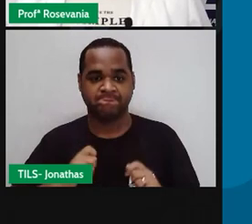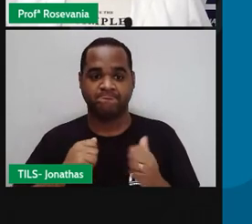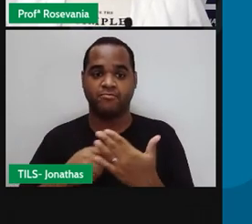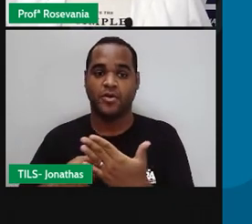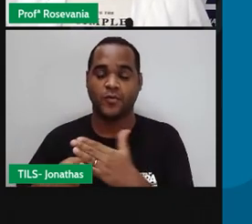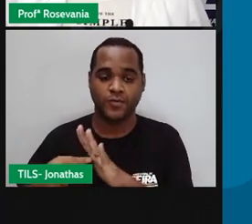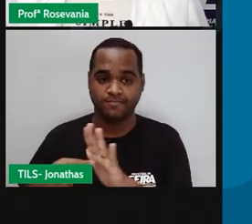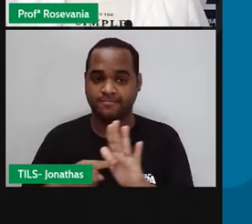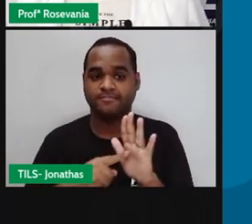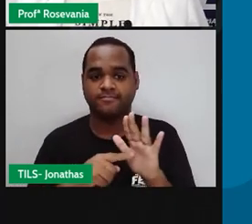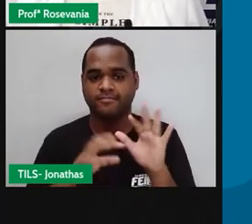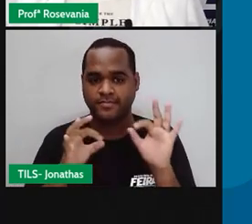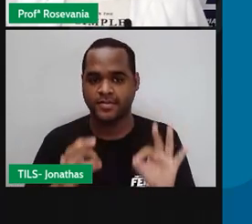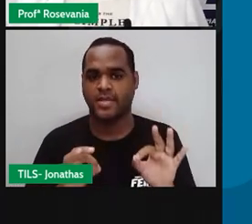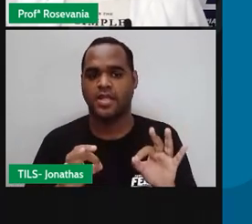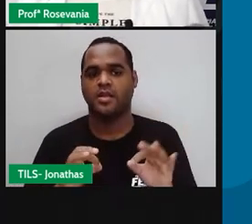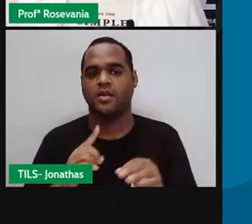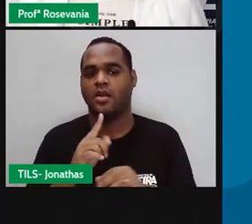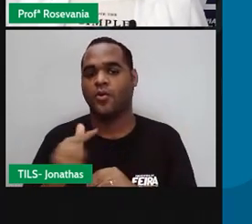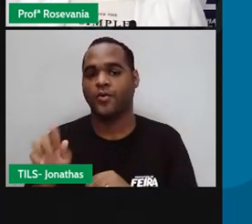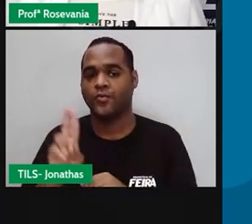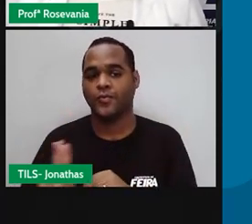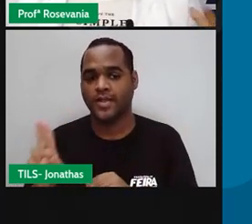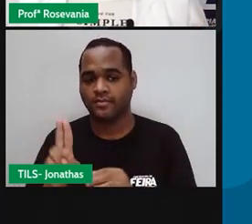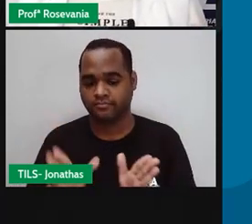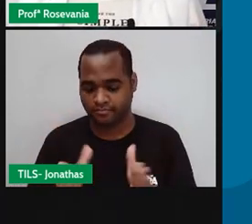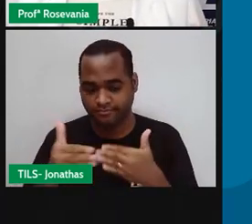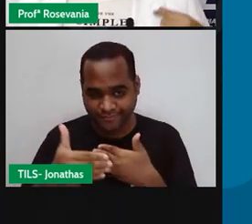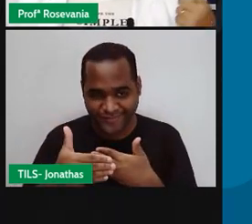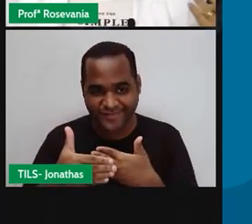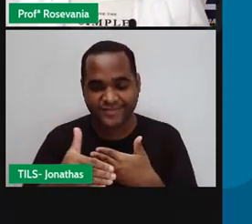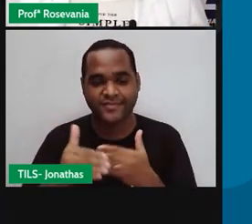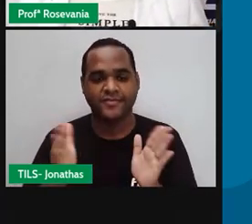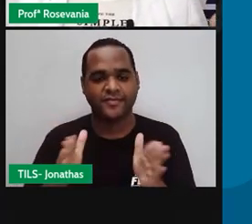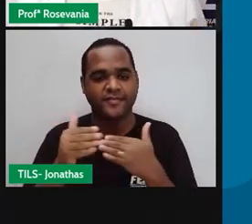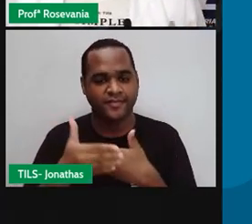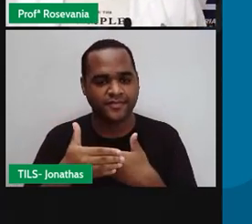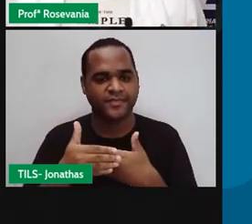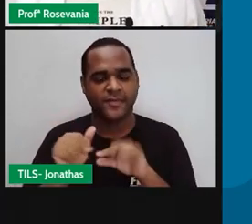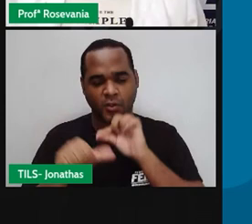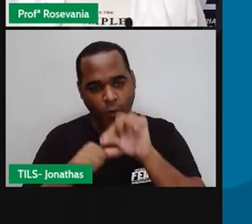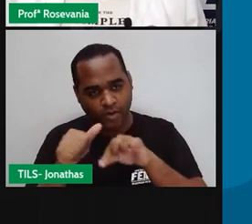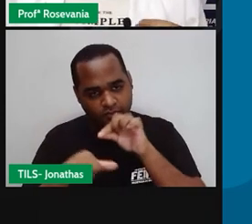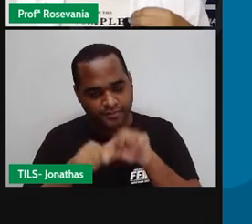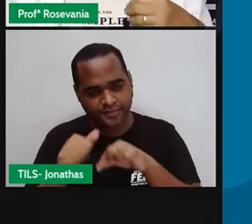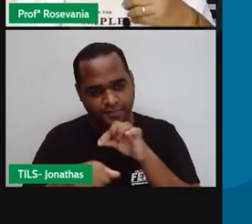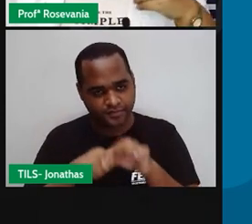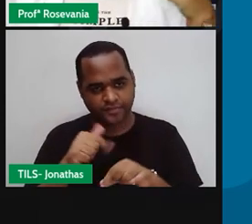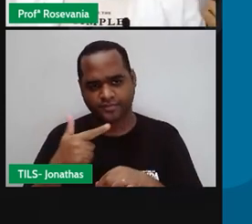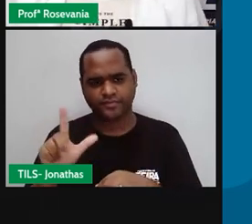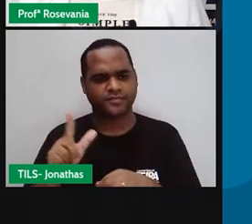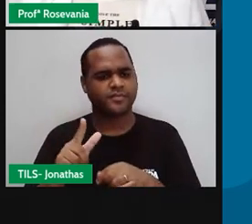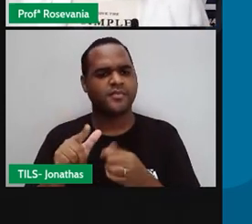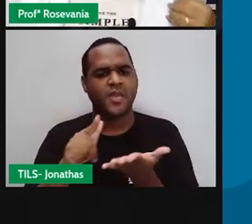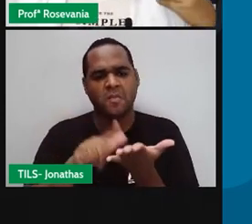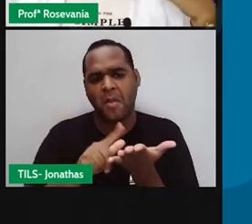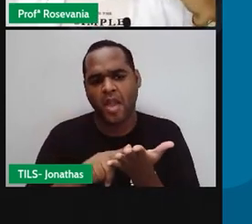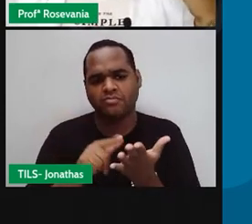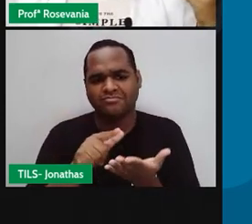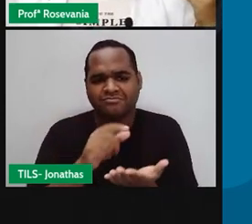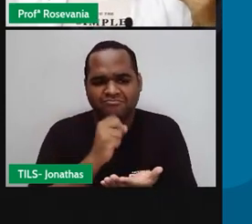O uso de embalagens recicláveis, a gente tem uma série de embalagens aí, né, feito com papel reciclado,